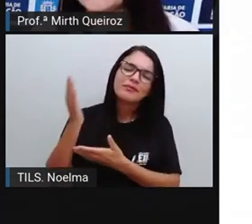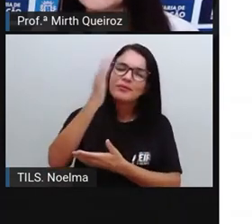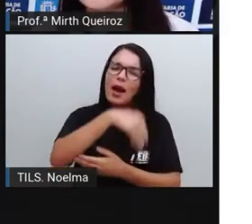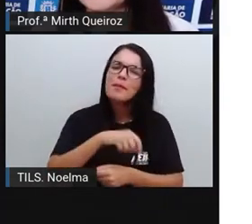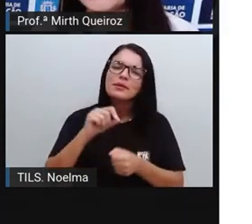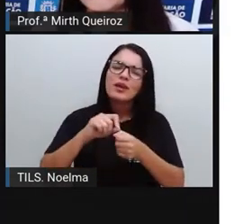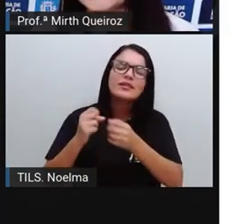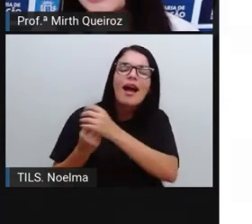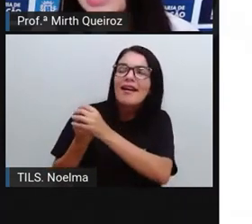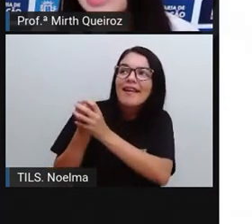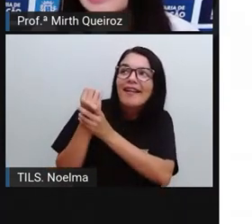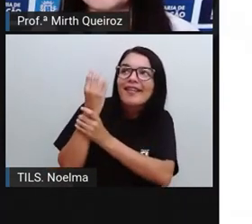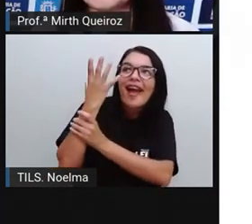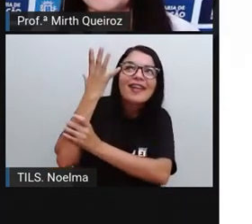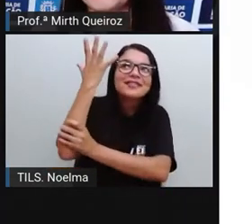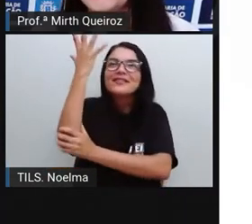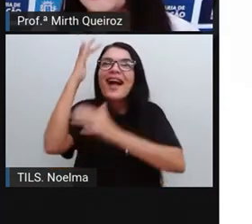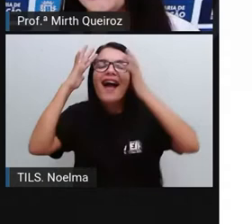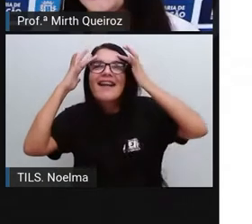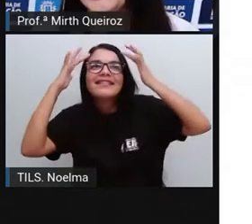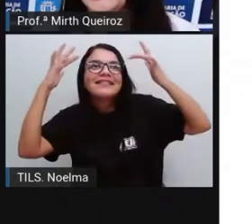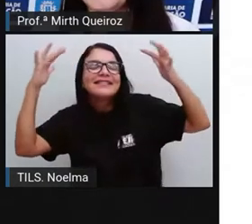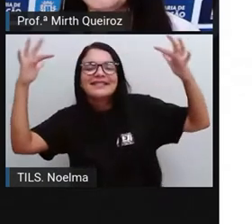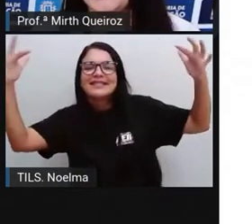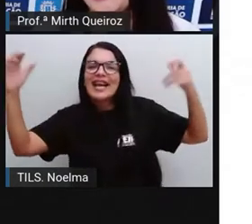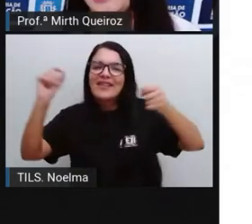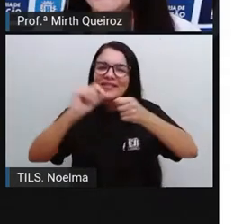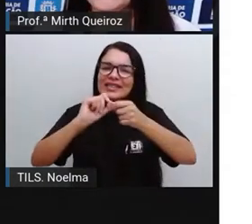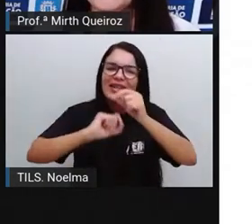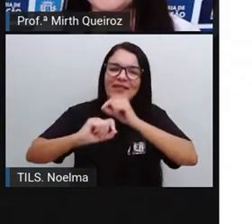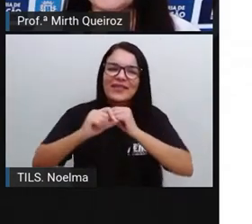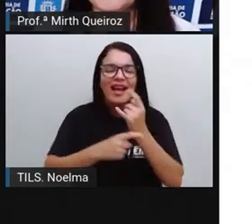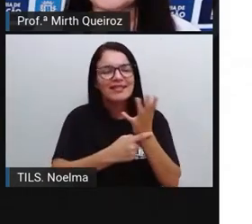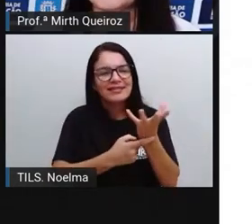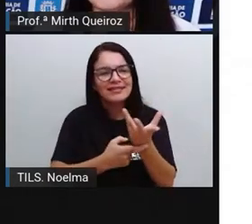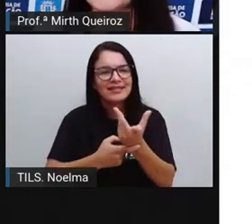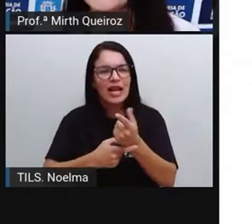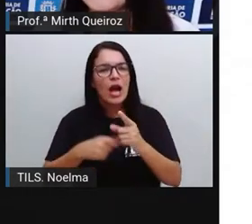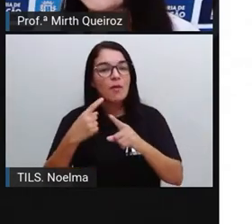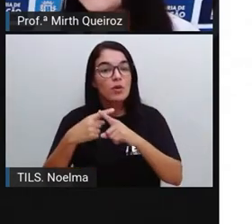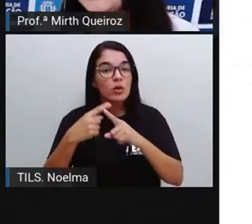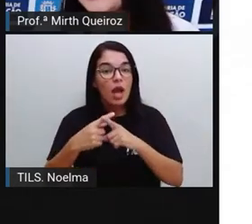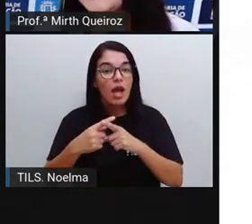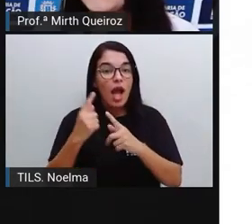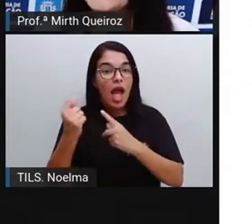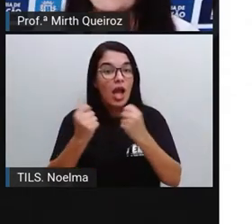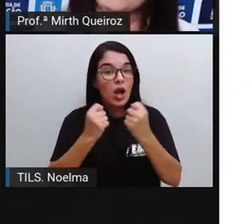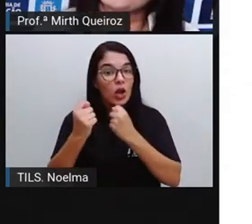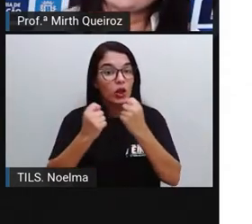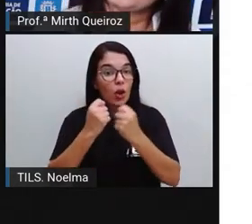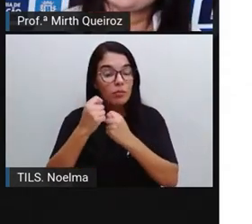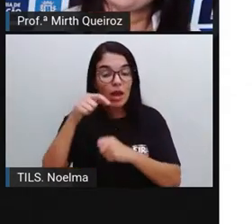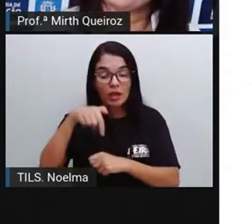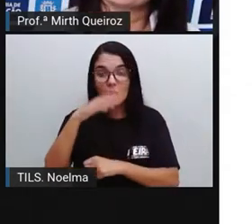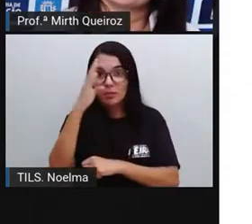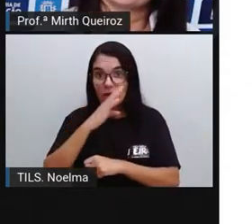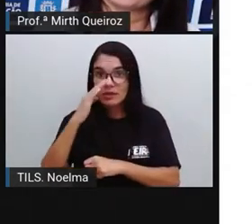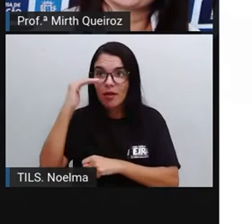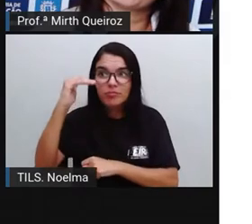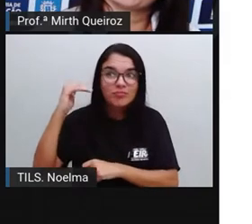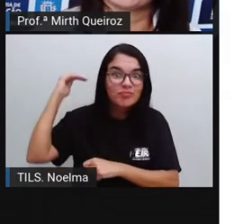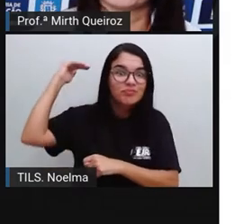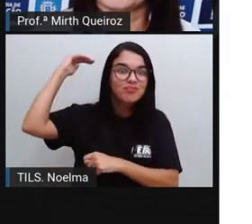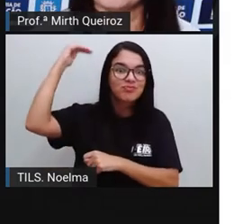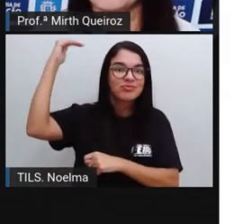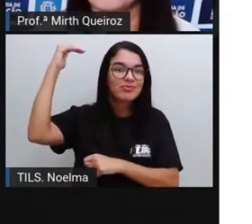fazer uso aí da nossa arte, né? A gente viu que a economia do Brasil está lá em cima e não é somente por conta dos